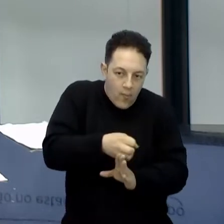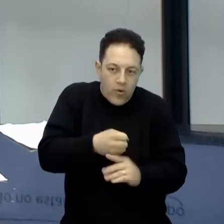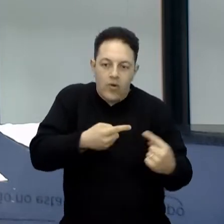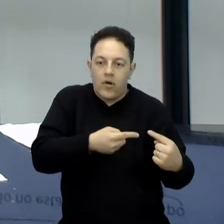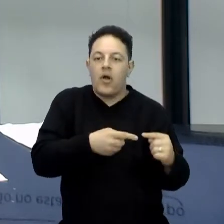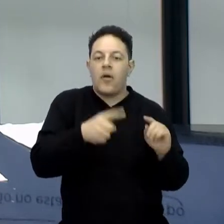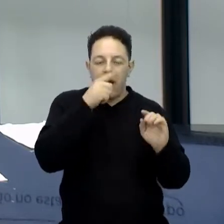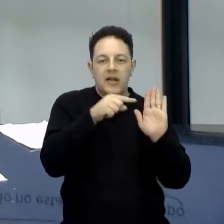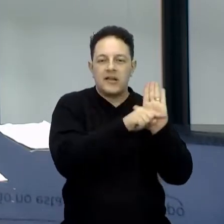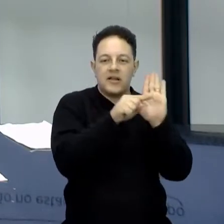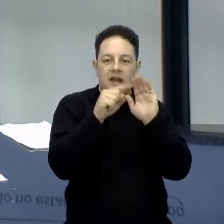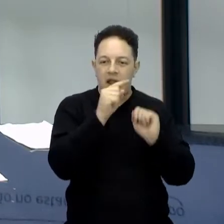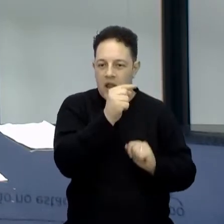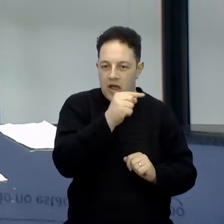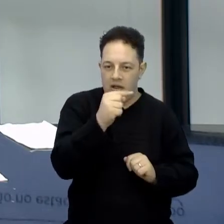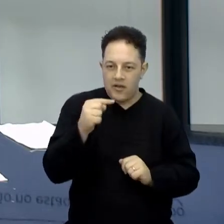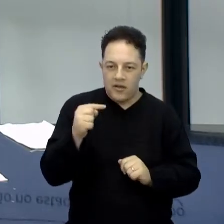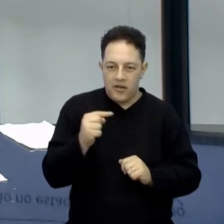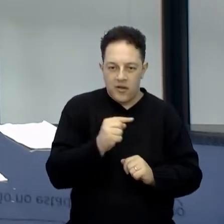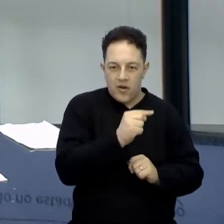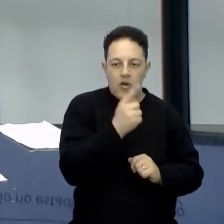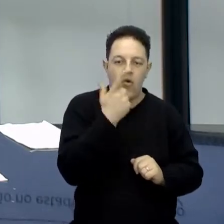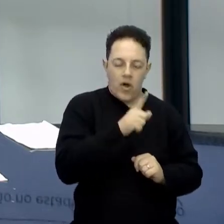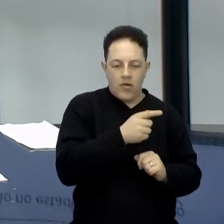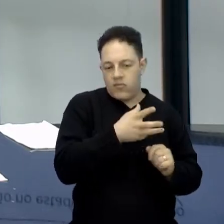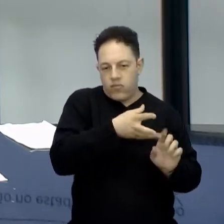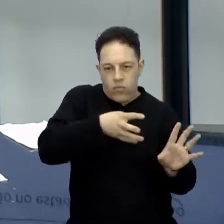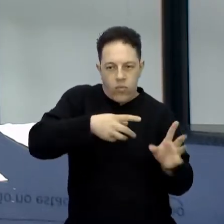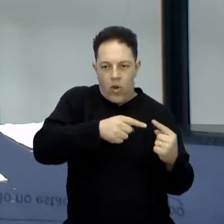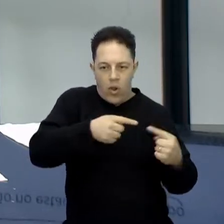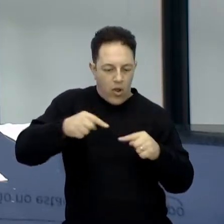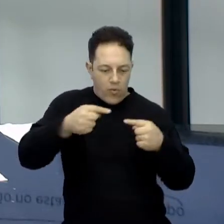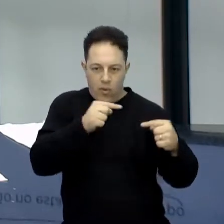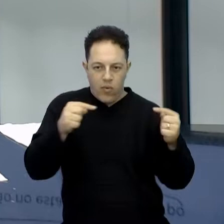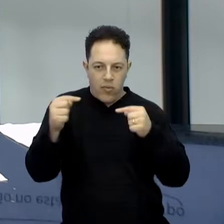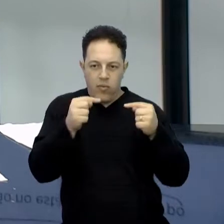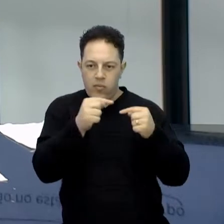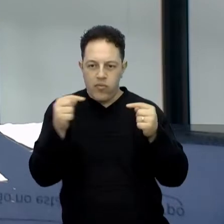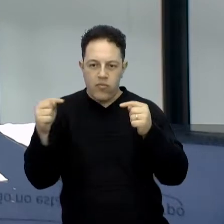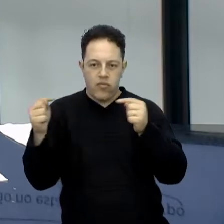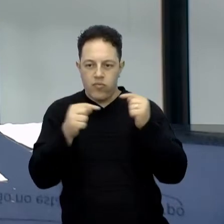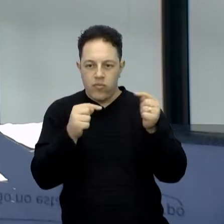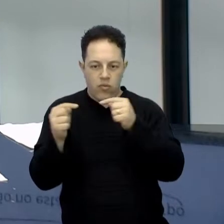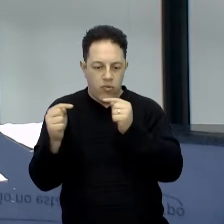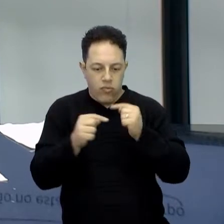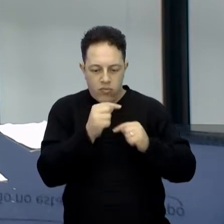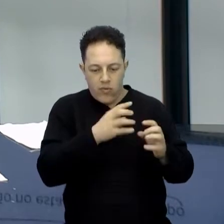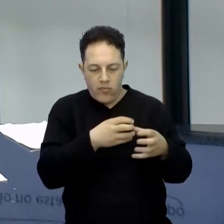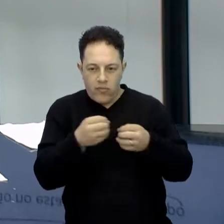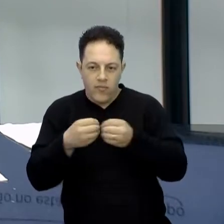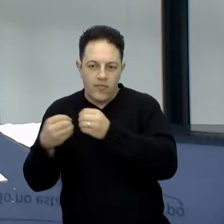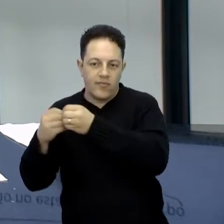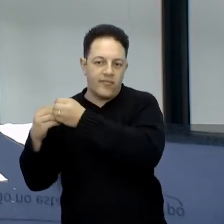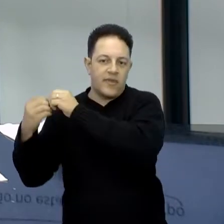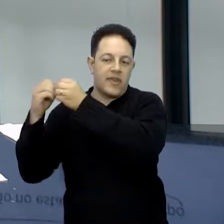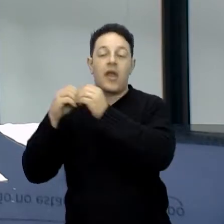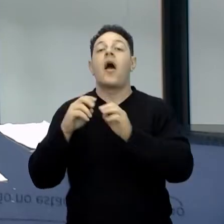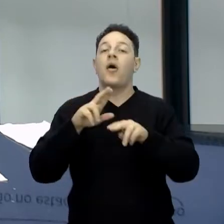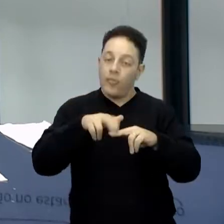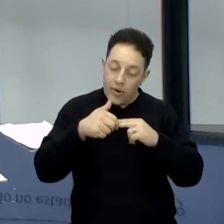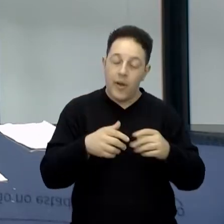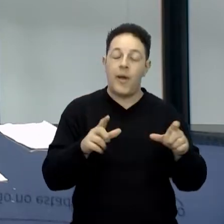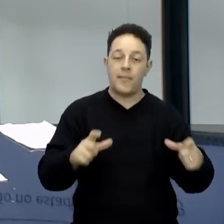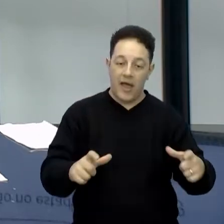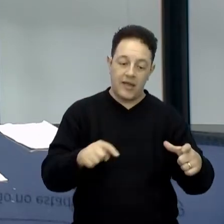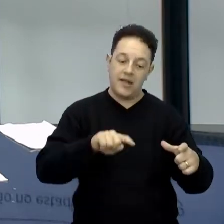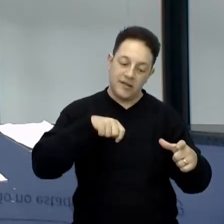elétrons são mais fáceis de agitar, onde as partículas são mais fáceis de agitar. E é esse o motivo pelo qual as panelas que a gente usa são